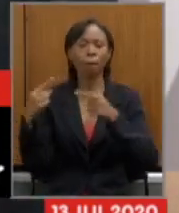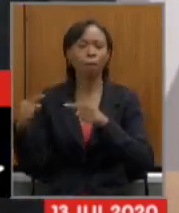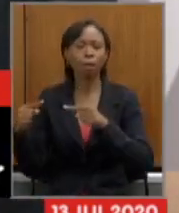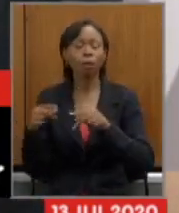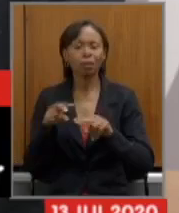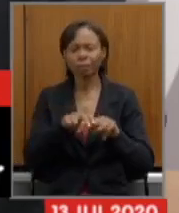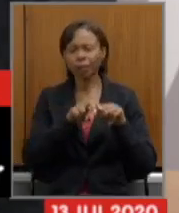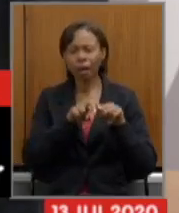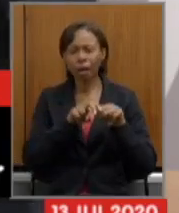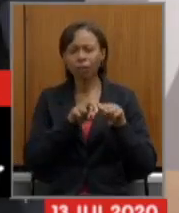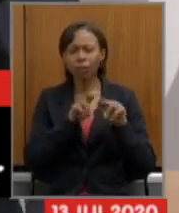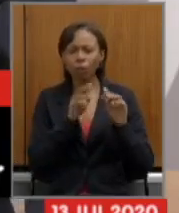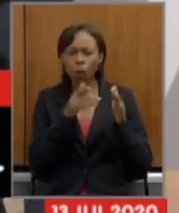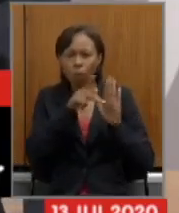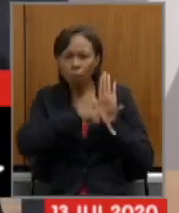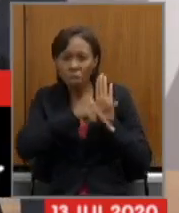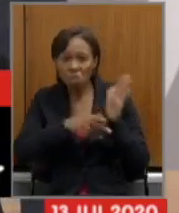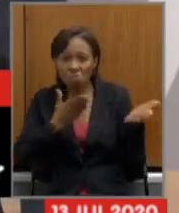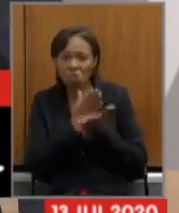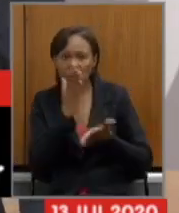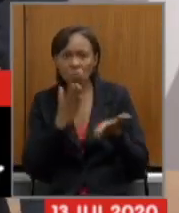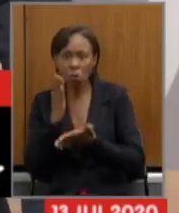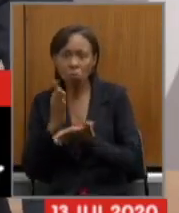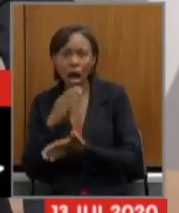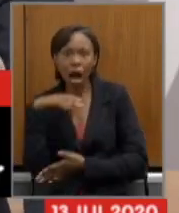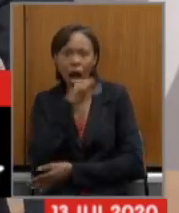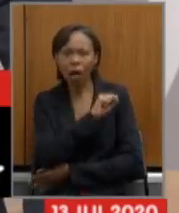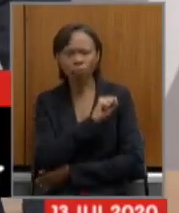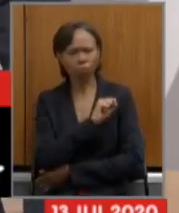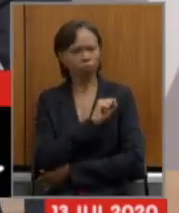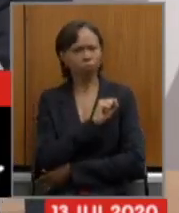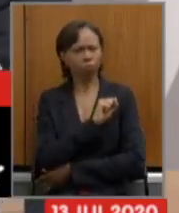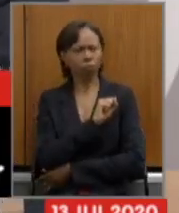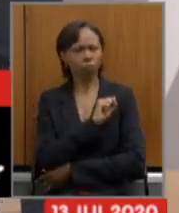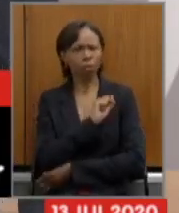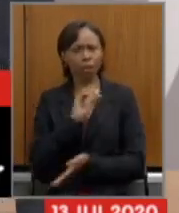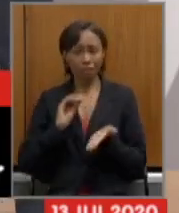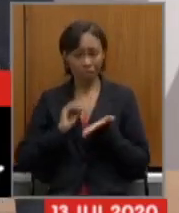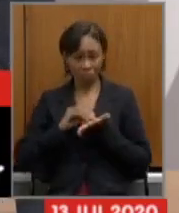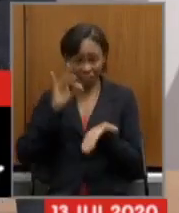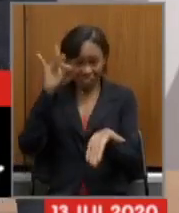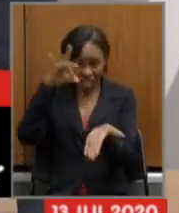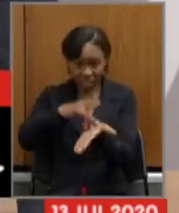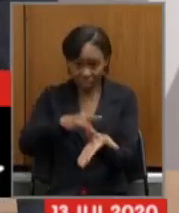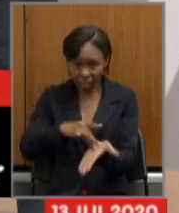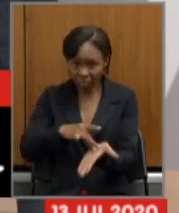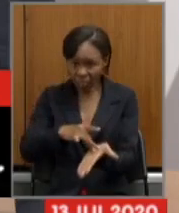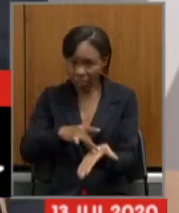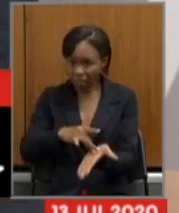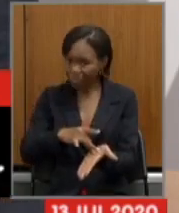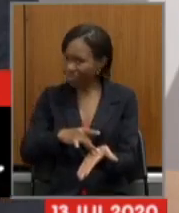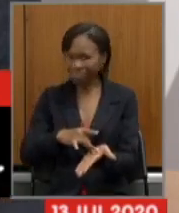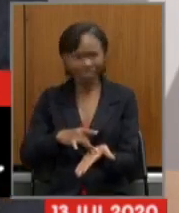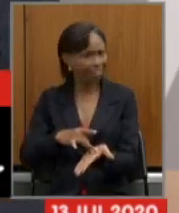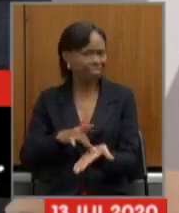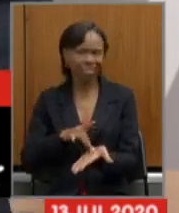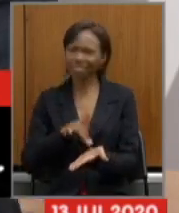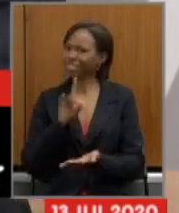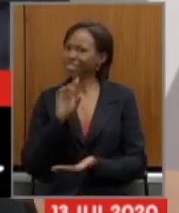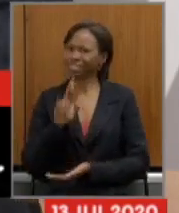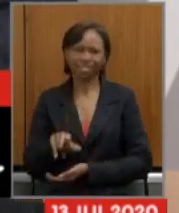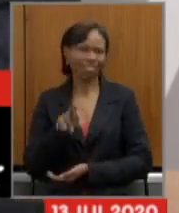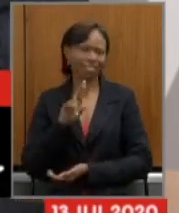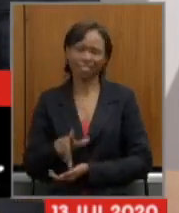celeridade da aprovação desse projeto e ele não é ilegítimo por conta disso conclua colega deputado vou tentar